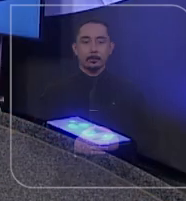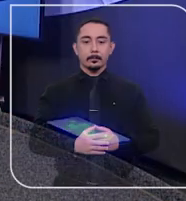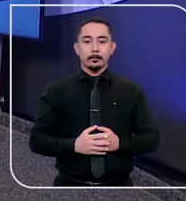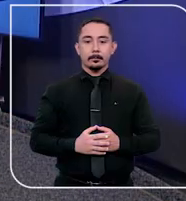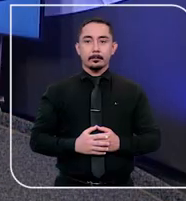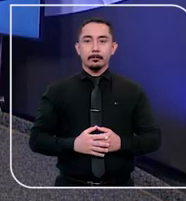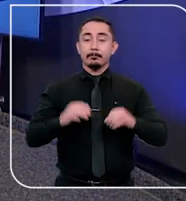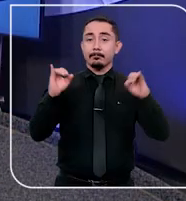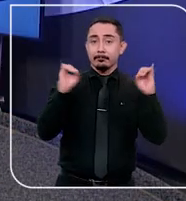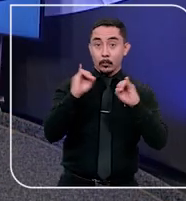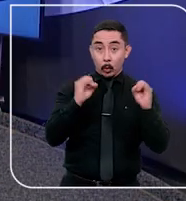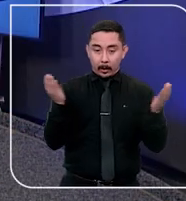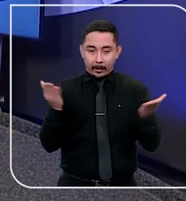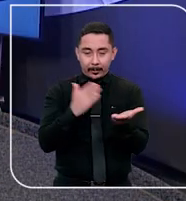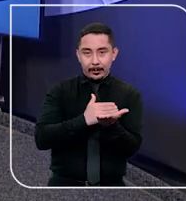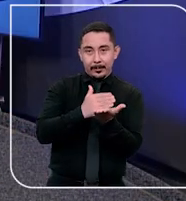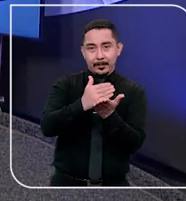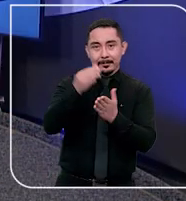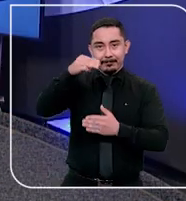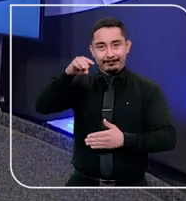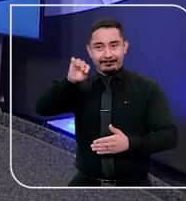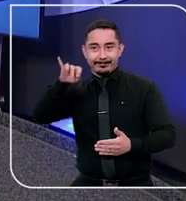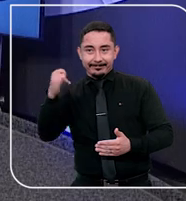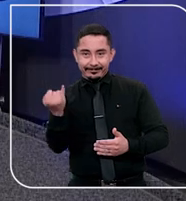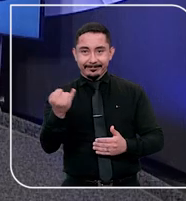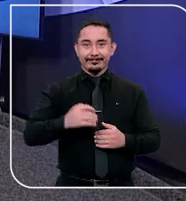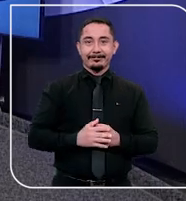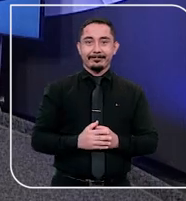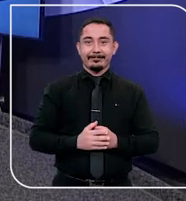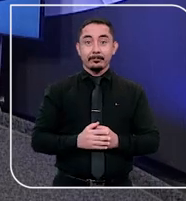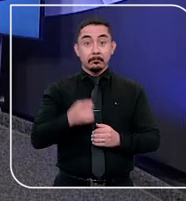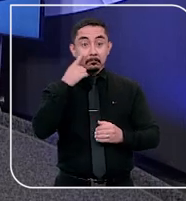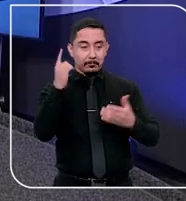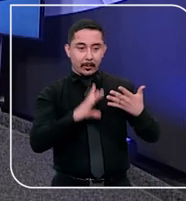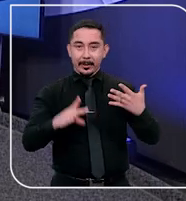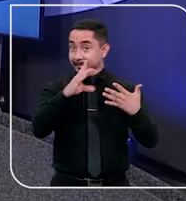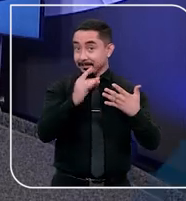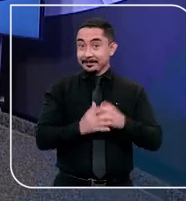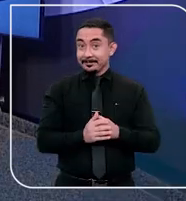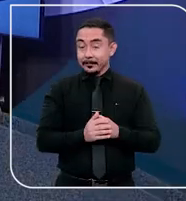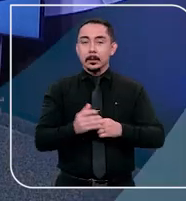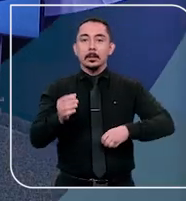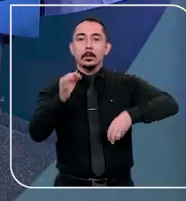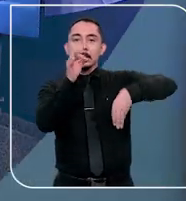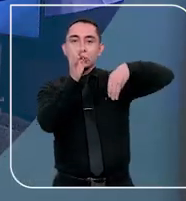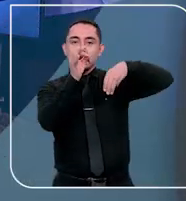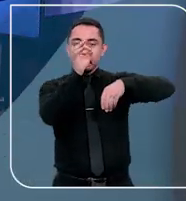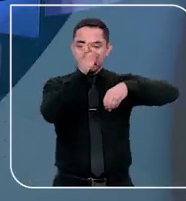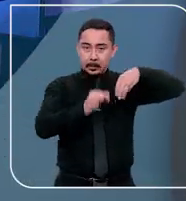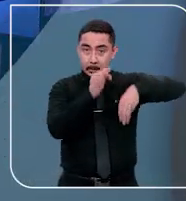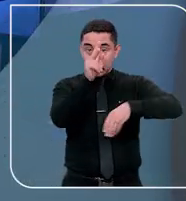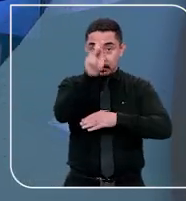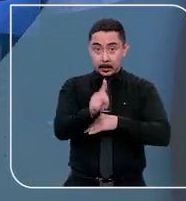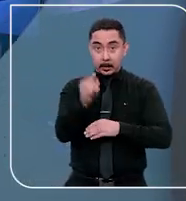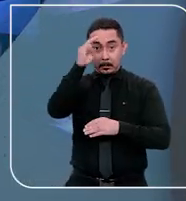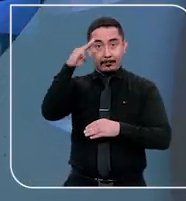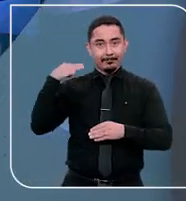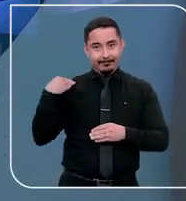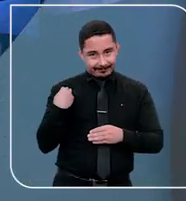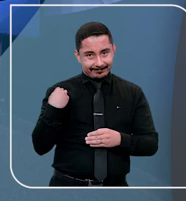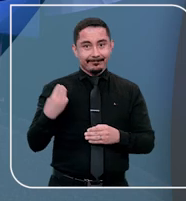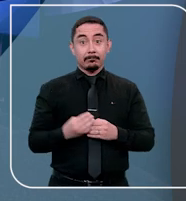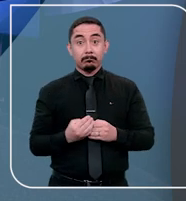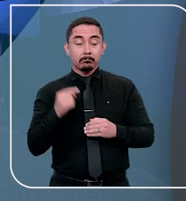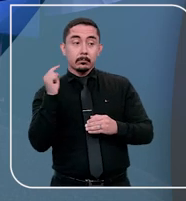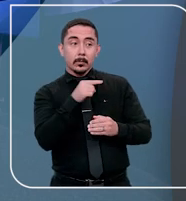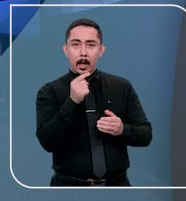Olá, começa agora o Minuto STJ. Vamos aos destaques. A presidente do STJ, ministra Maria